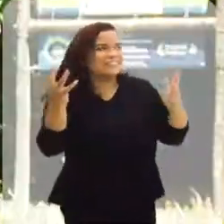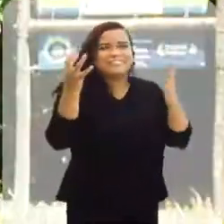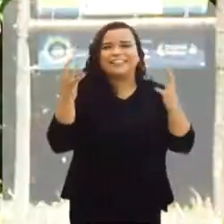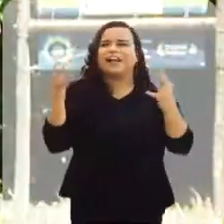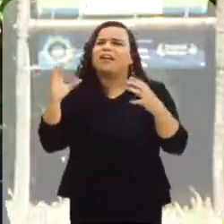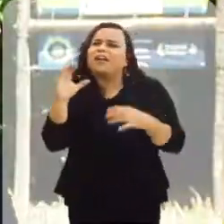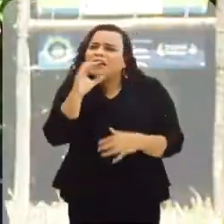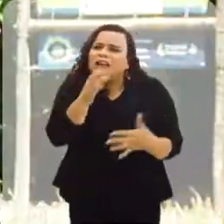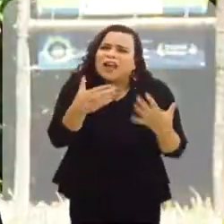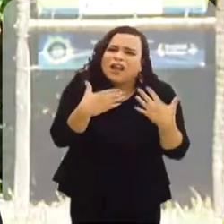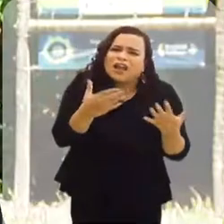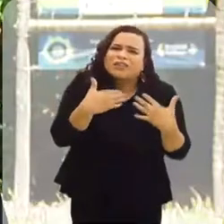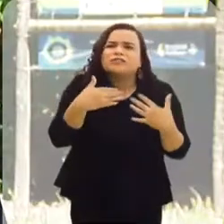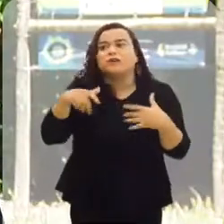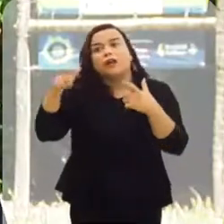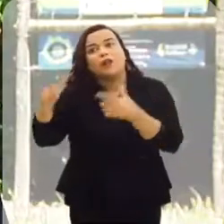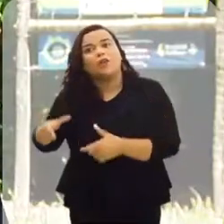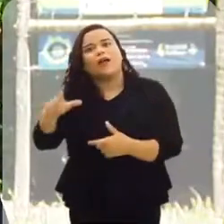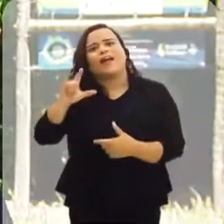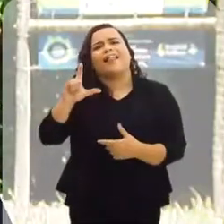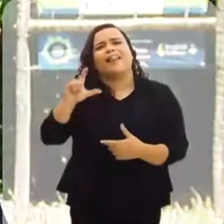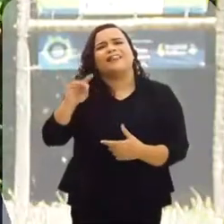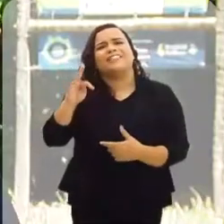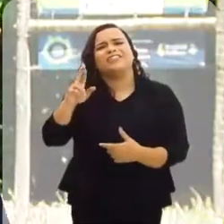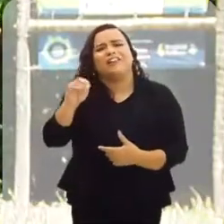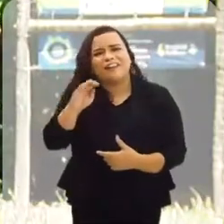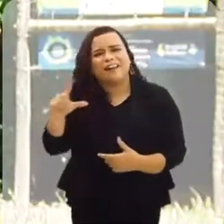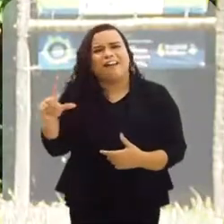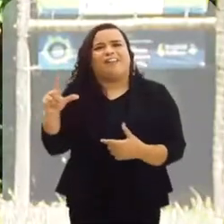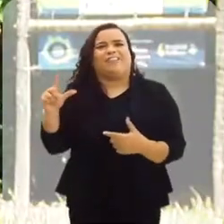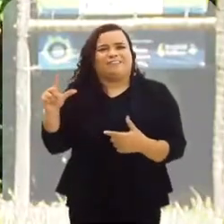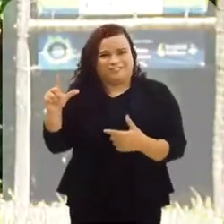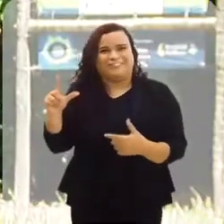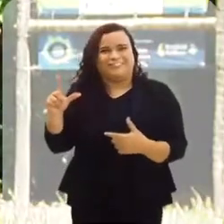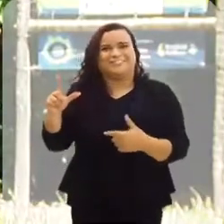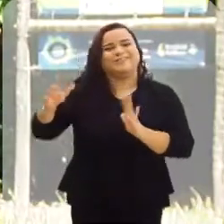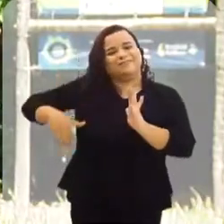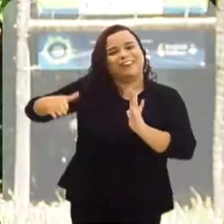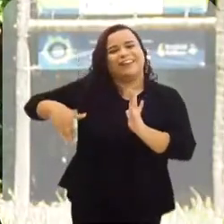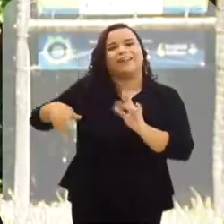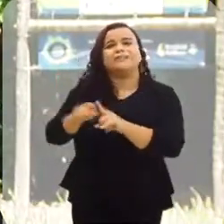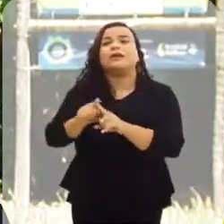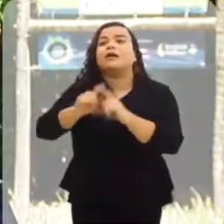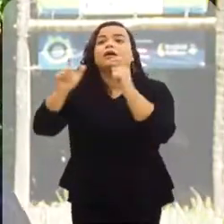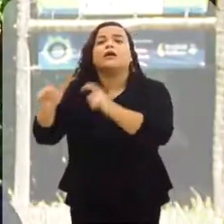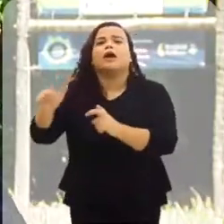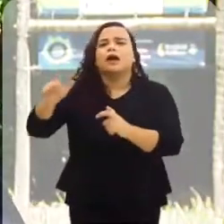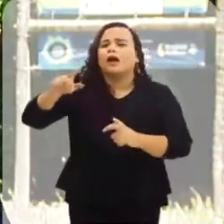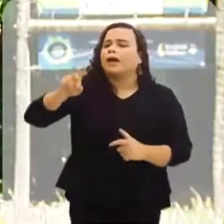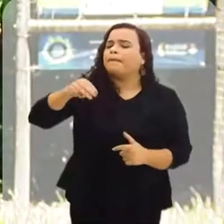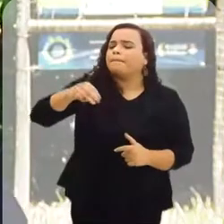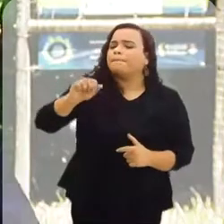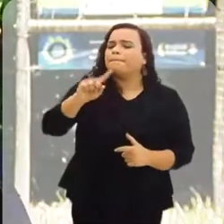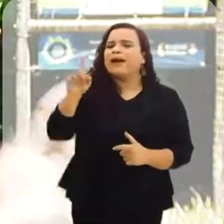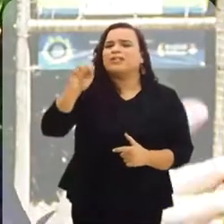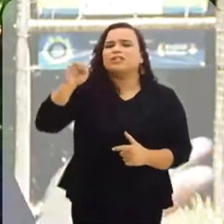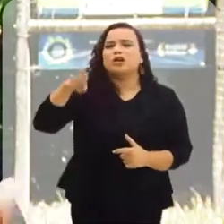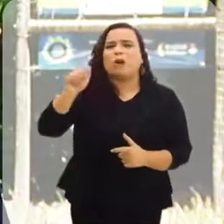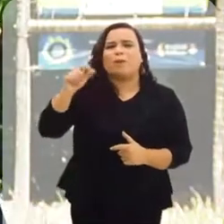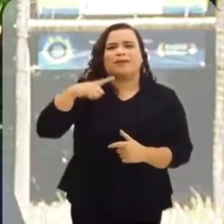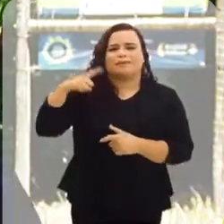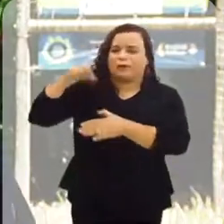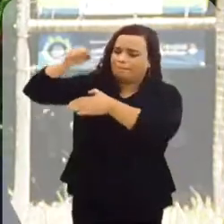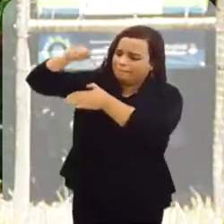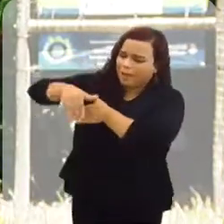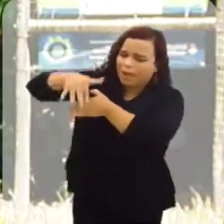está muito quente ir para o litoral. Nós temos um momento de recepção muito legal, que é lá no Vale do Mazomba, com as suas